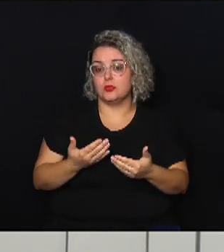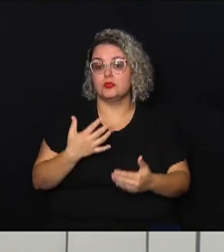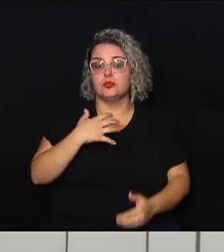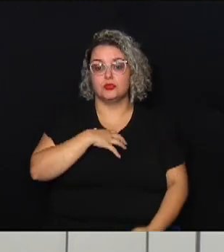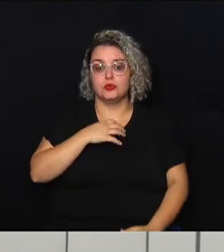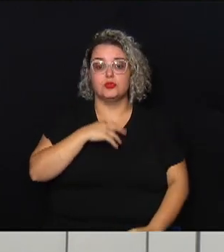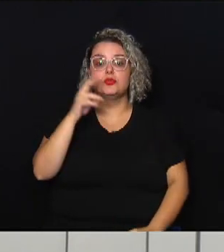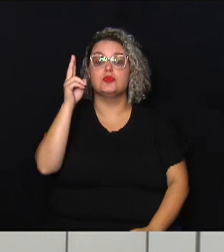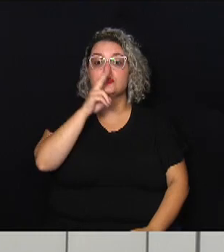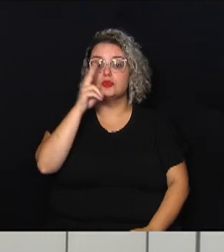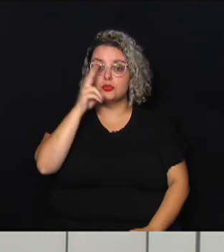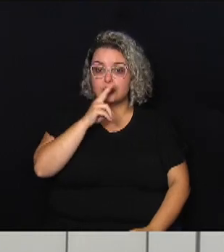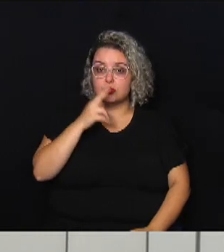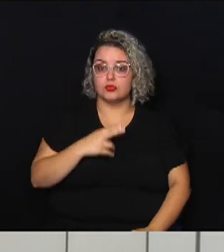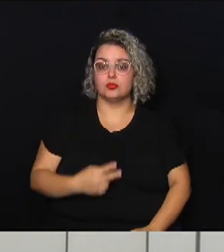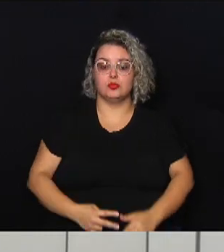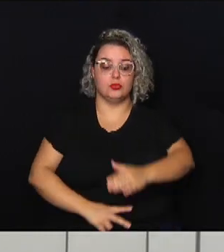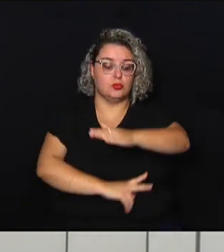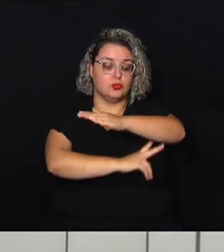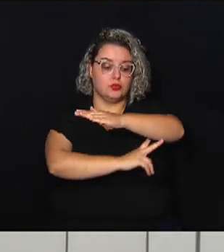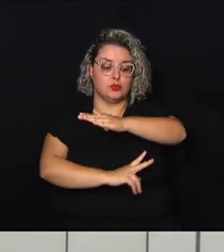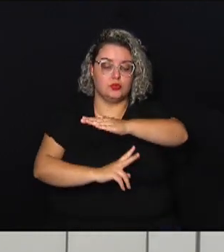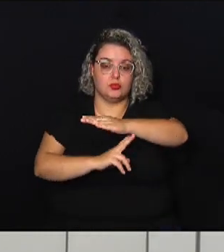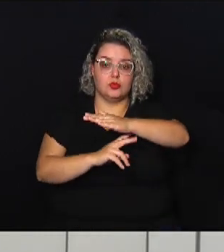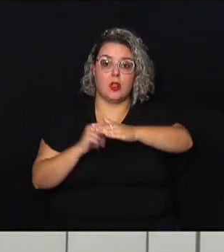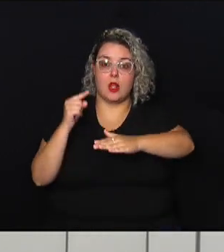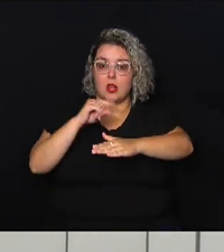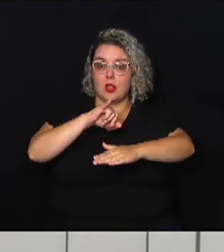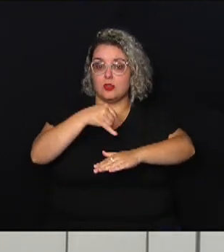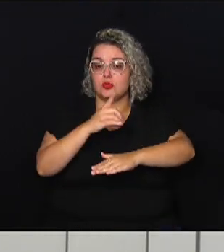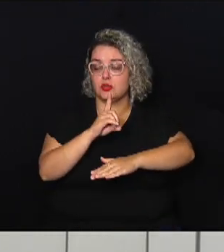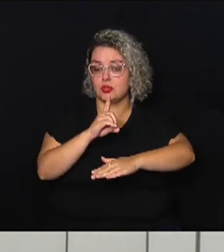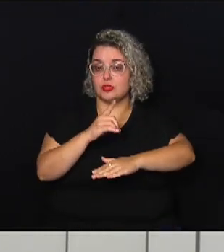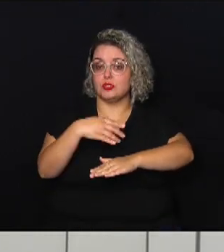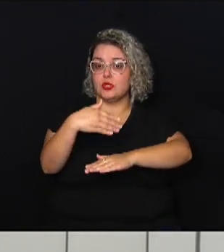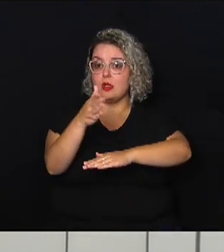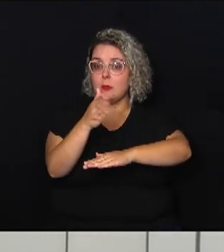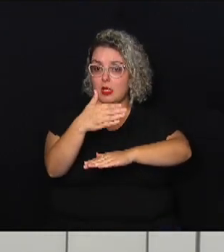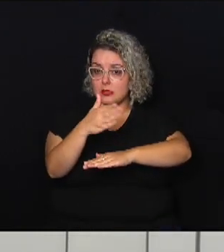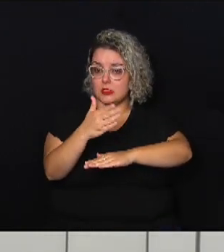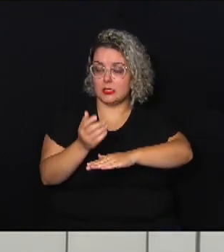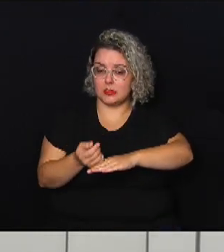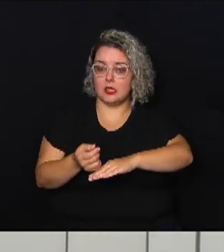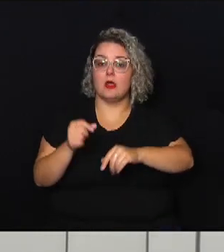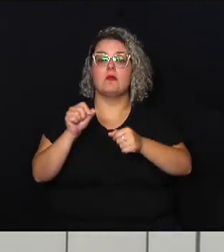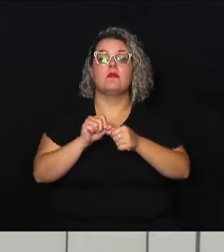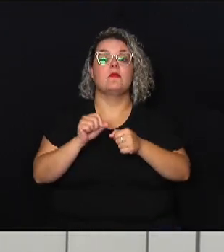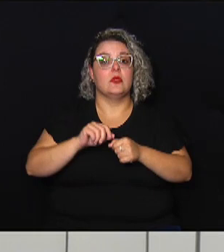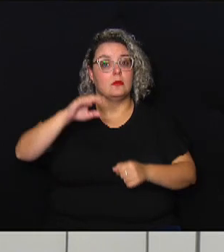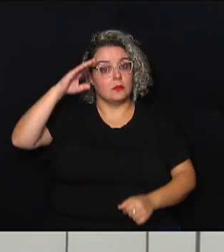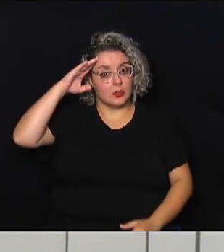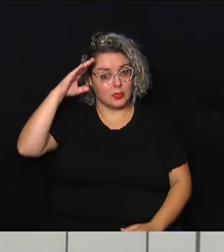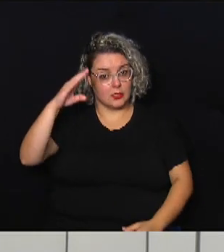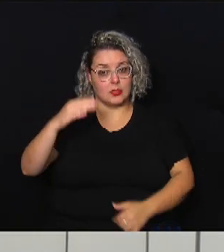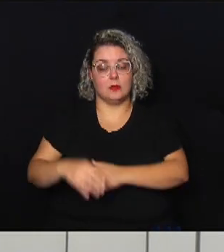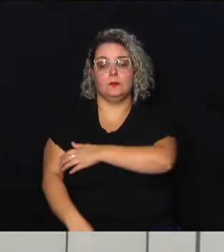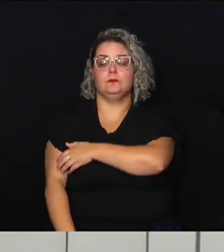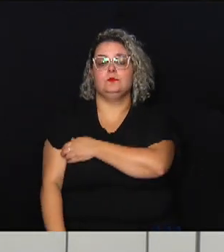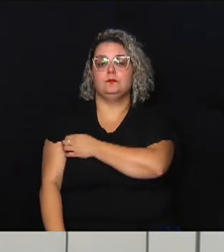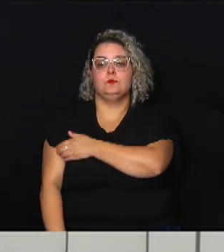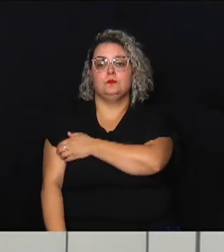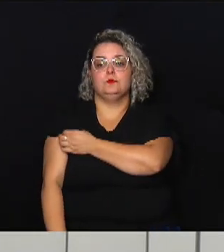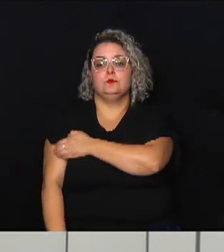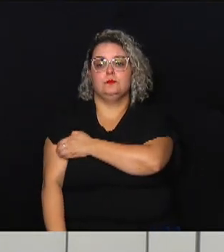emergencial de uma ponte lá no Jardim das Bandeiras feita pelo exército até que